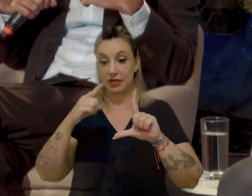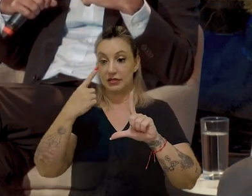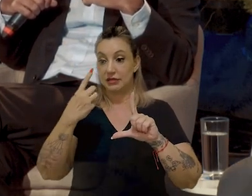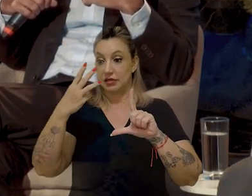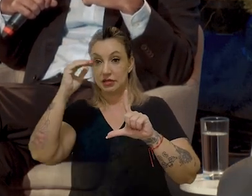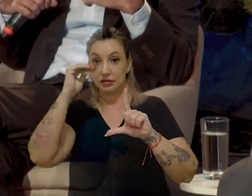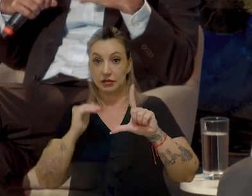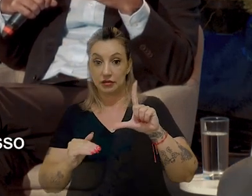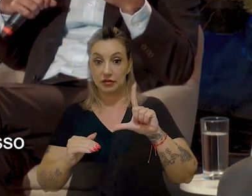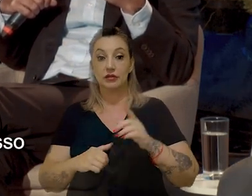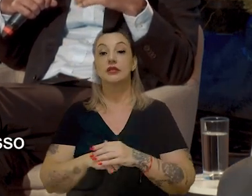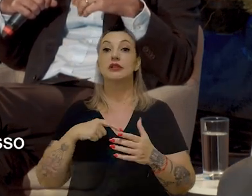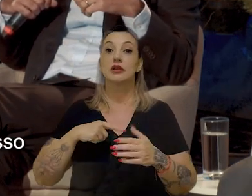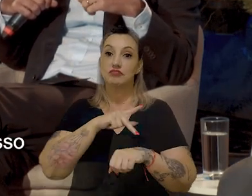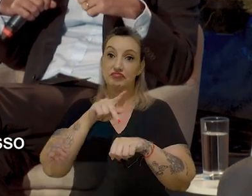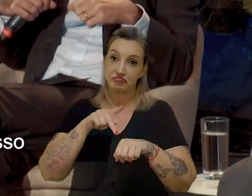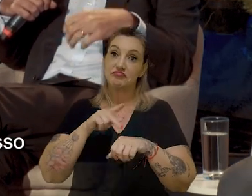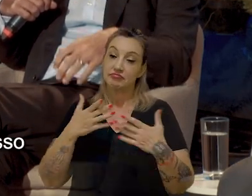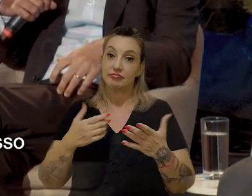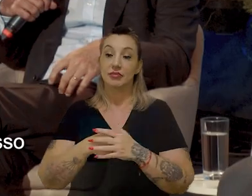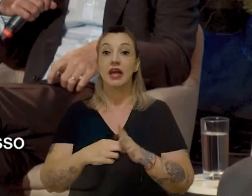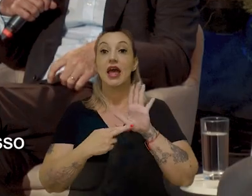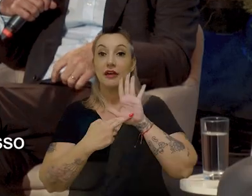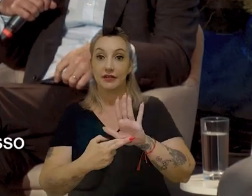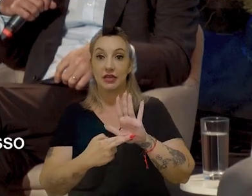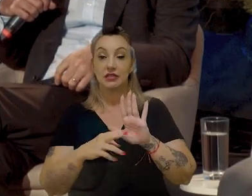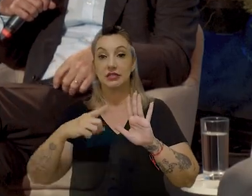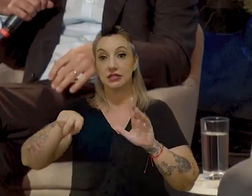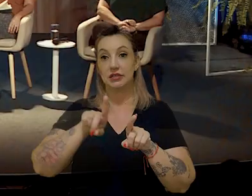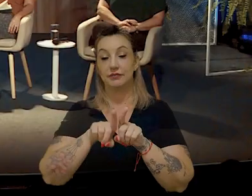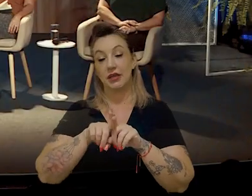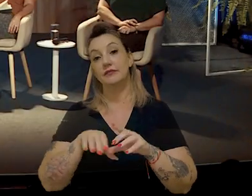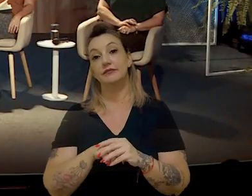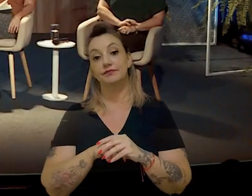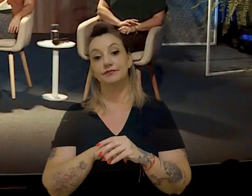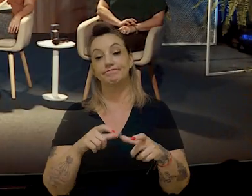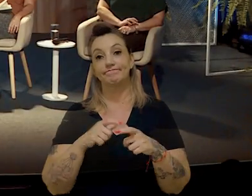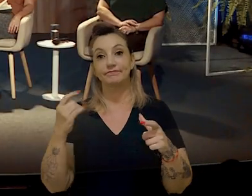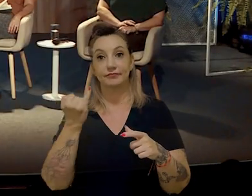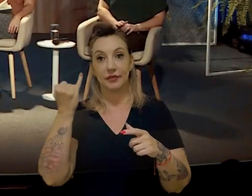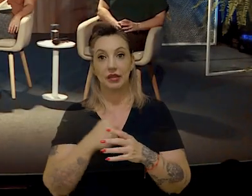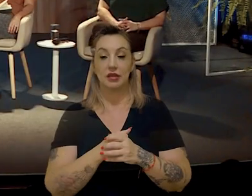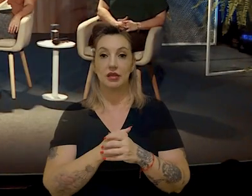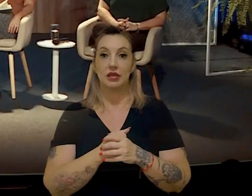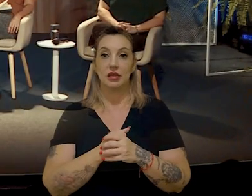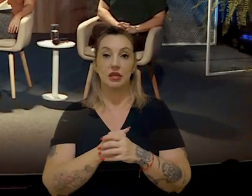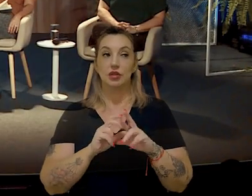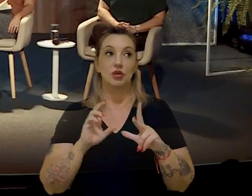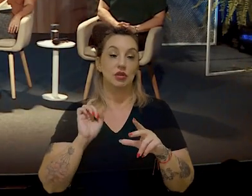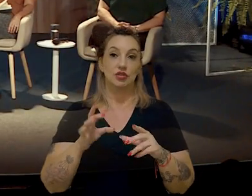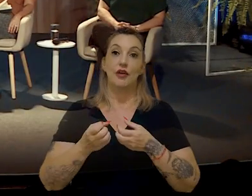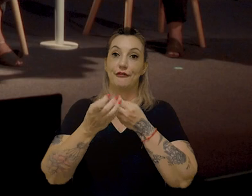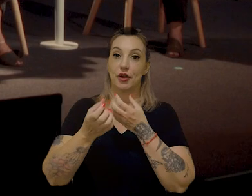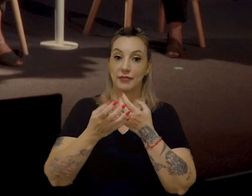investidas têm negócios internacionais, então pode ser uma referência para isso também. A parte mais importante não é só ter